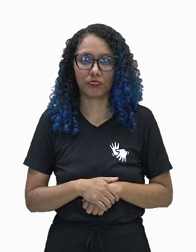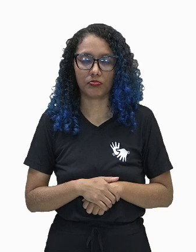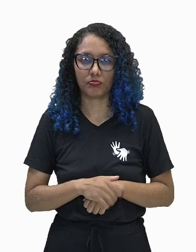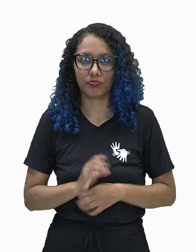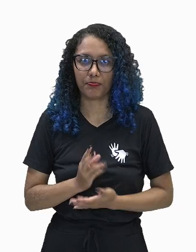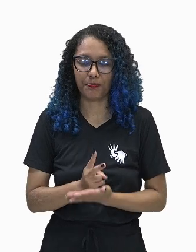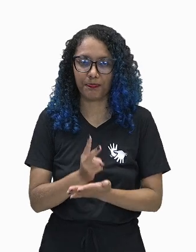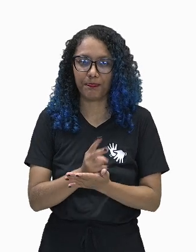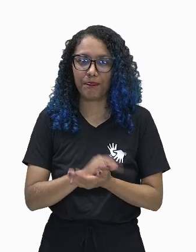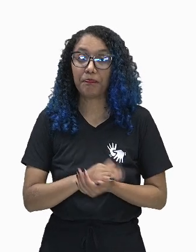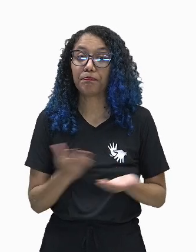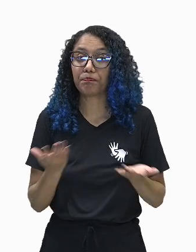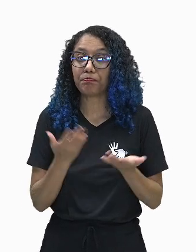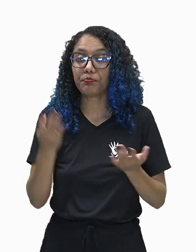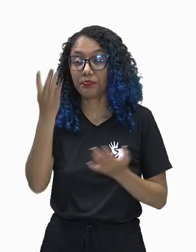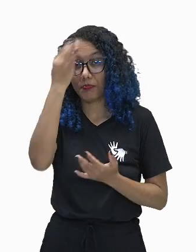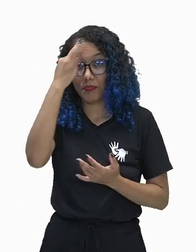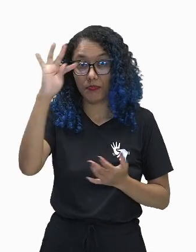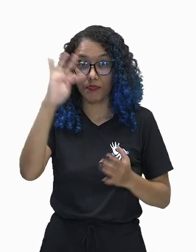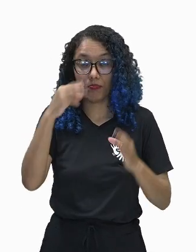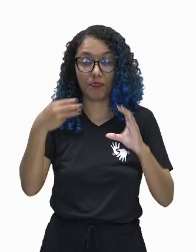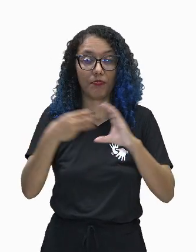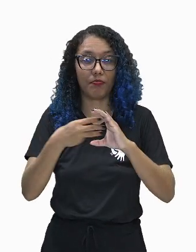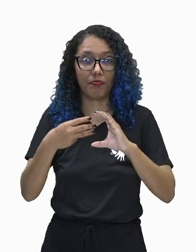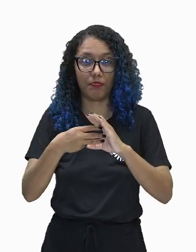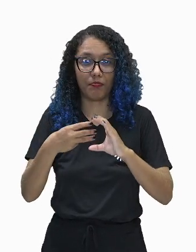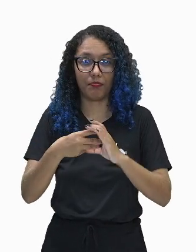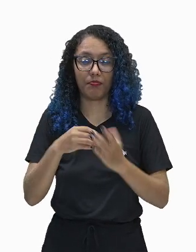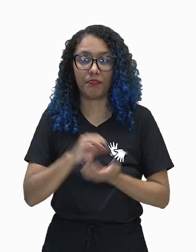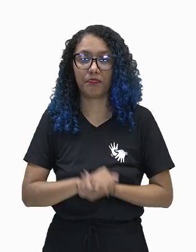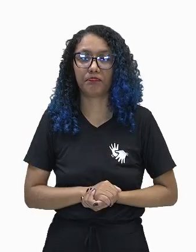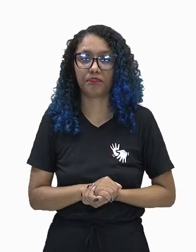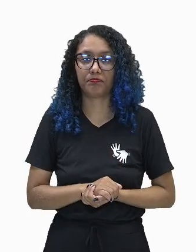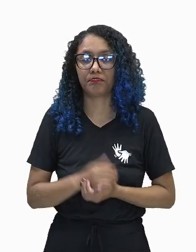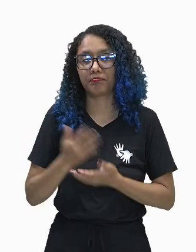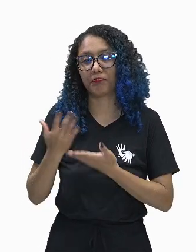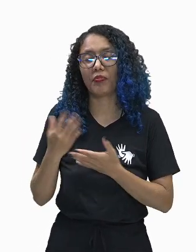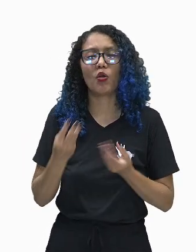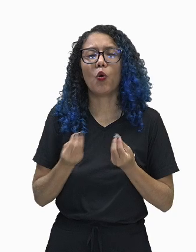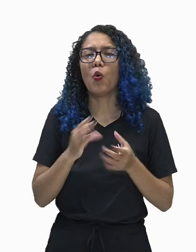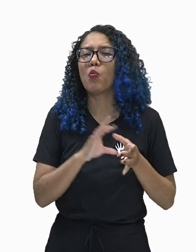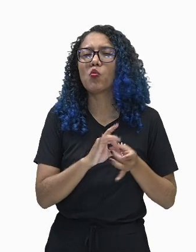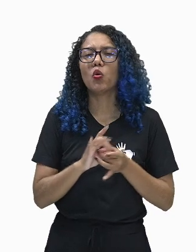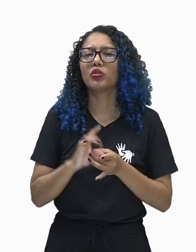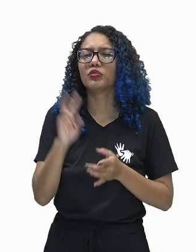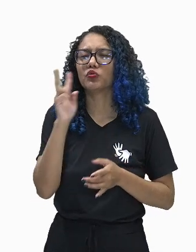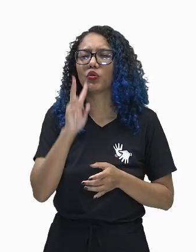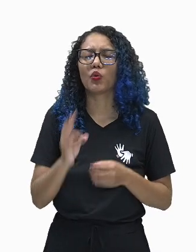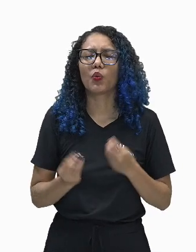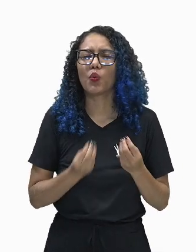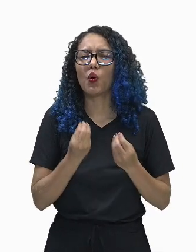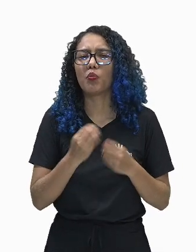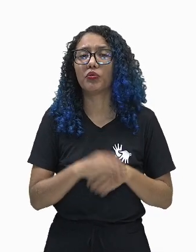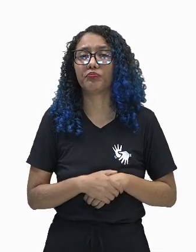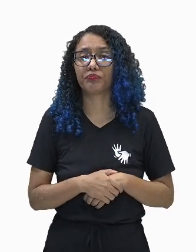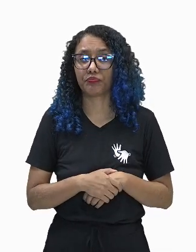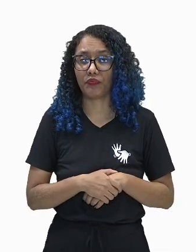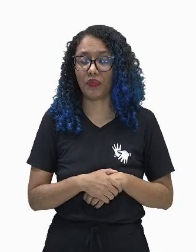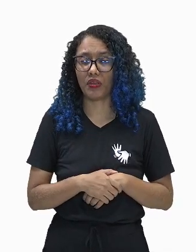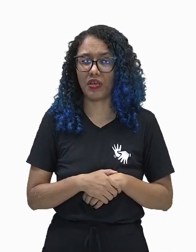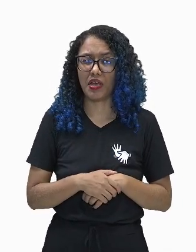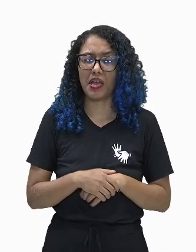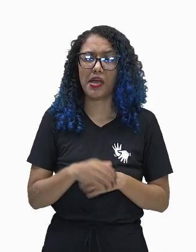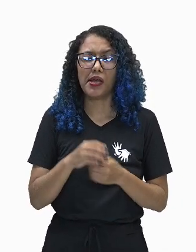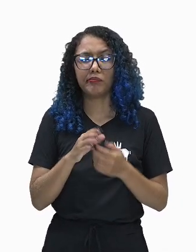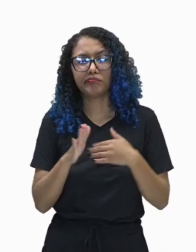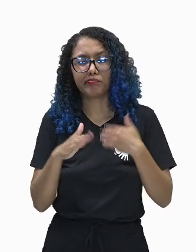Nós temos a teoria celular, que eu apresento a vocês em forma de contexto histórico. Essa teoria não foi construída da noite para o dia.